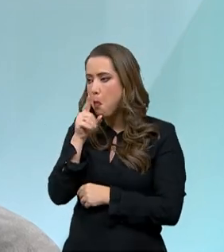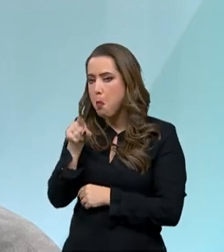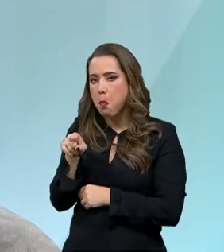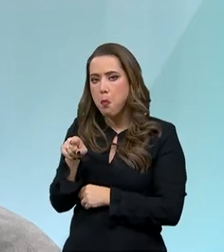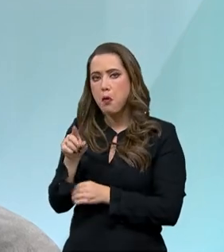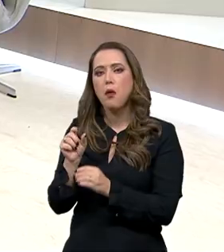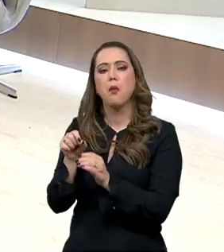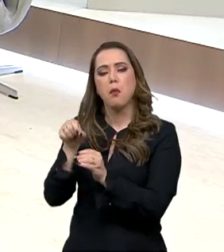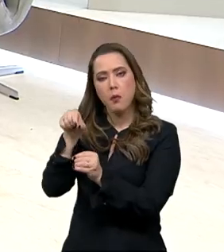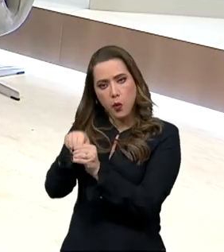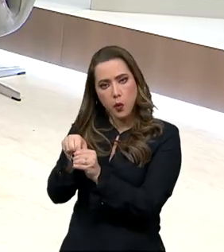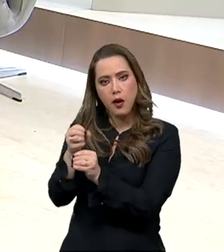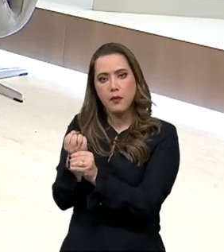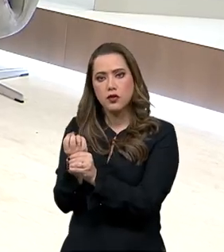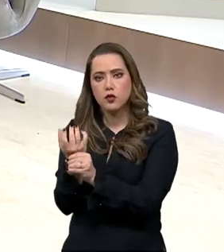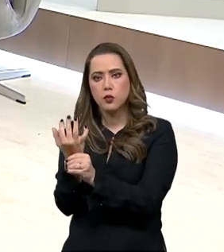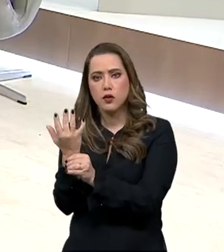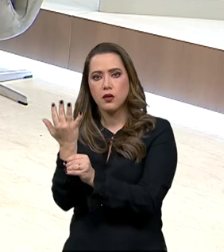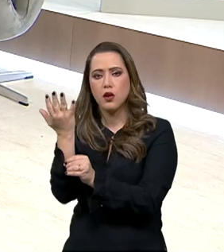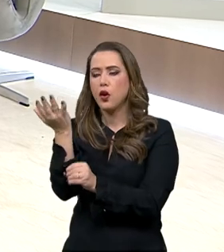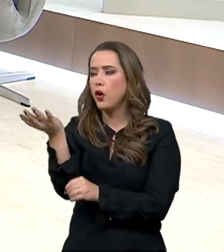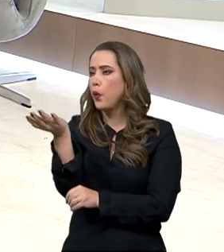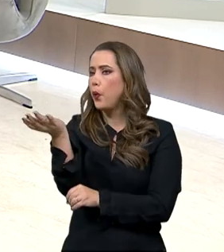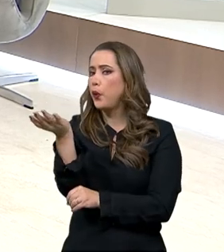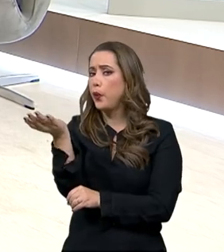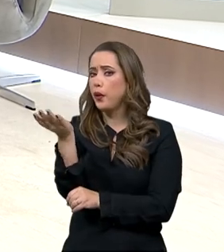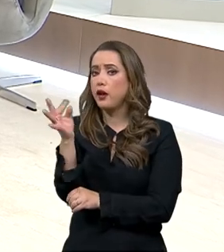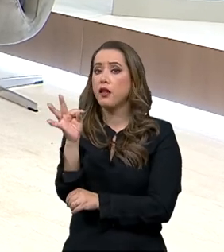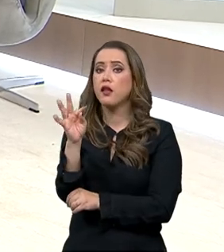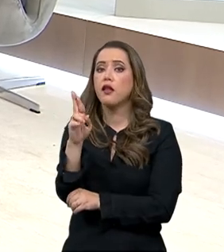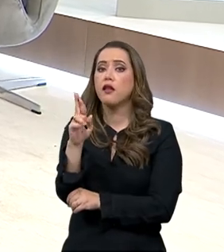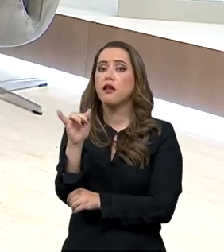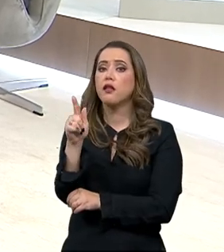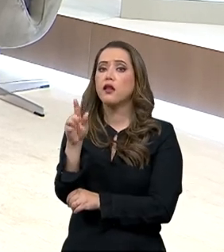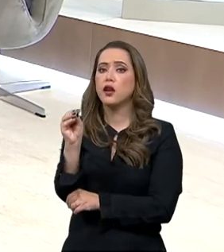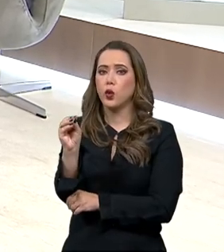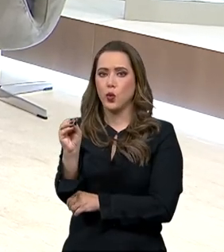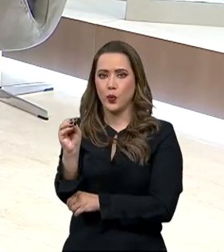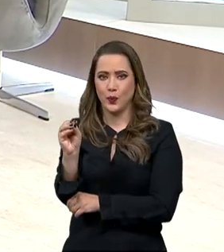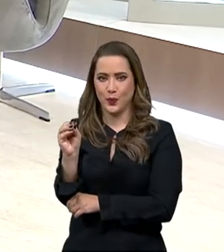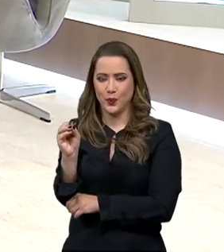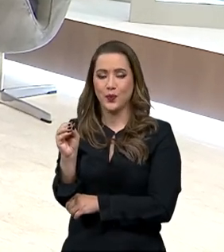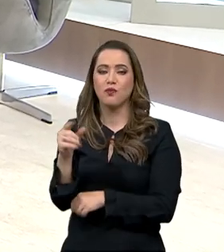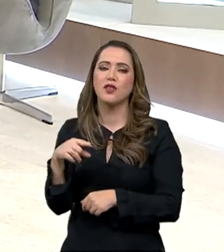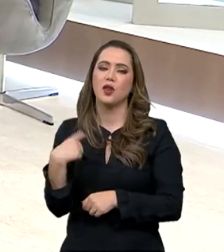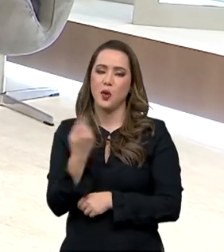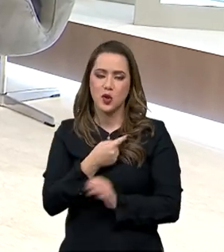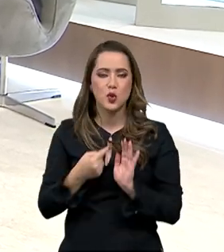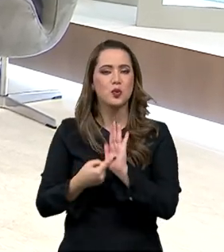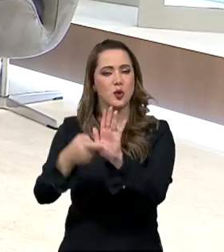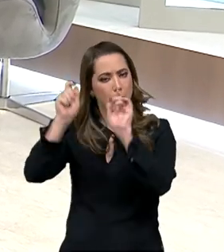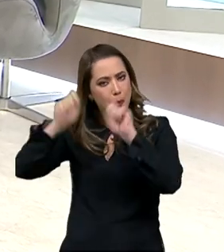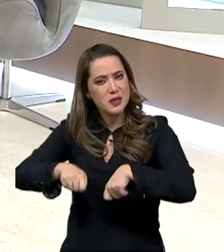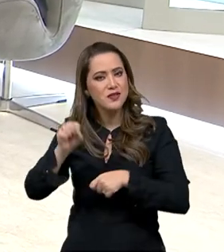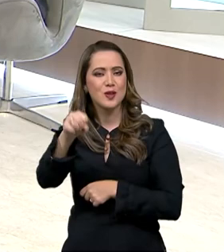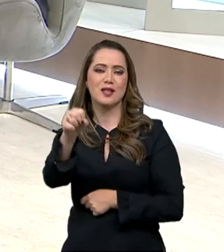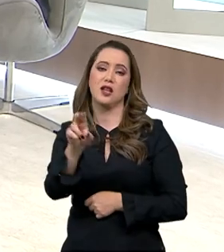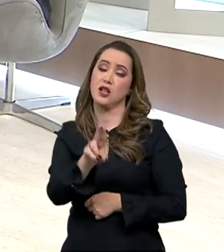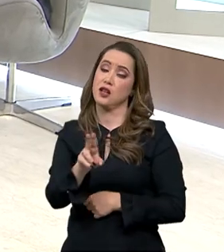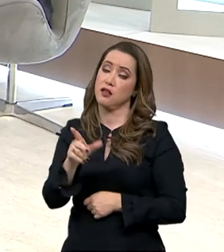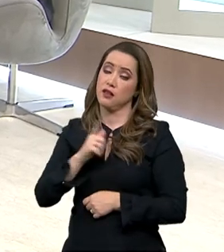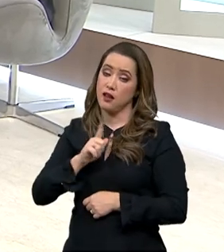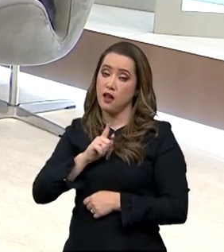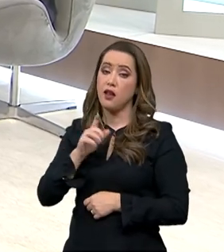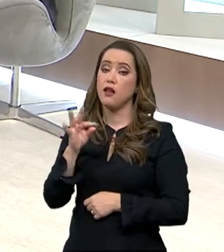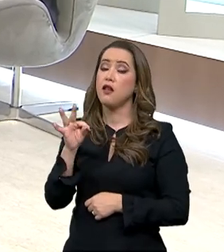a Embrapa mostrou que é possível produzir e colher trigo nos trópicos. Esse ano, nós temos uma